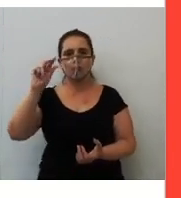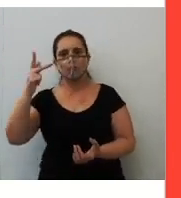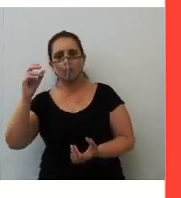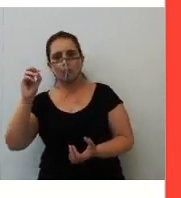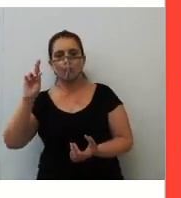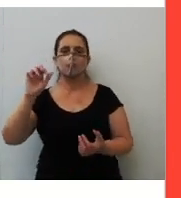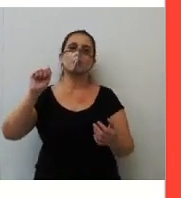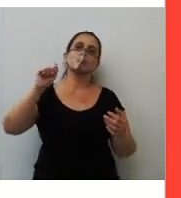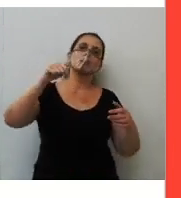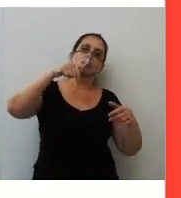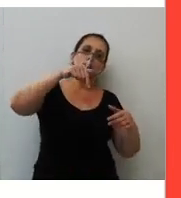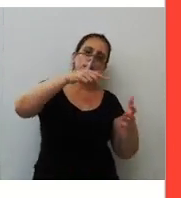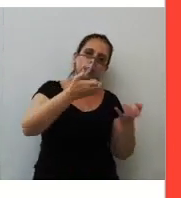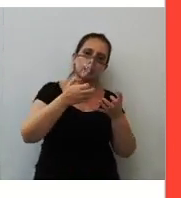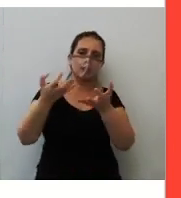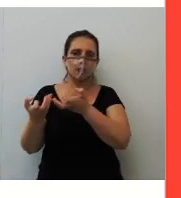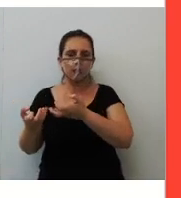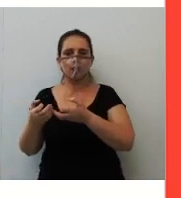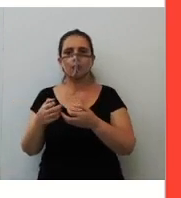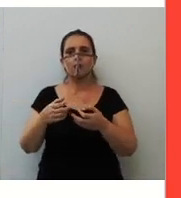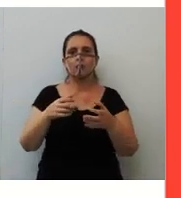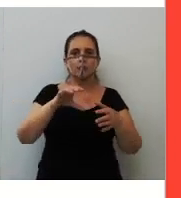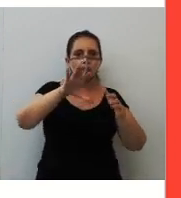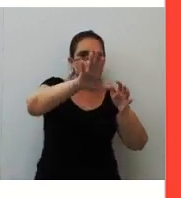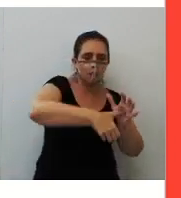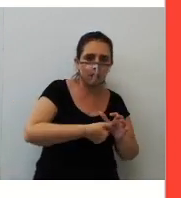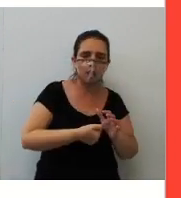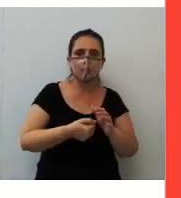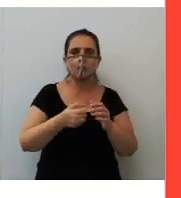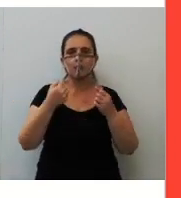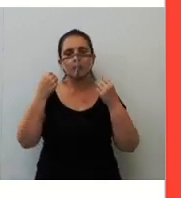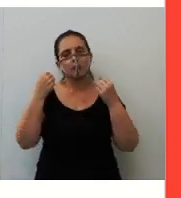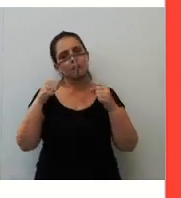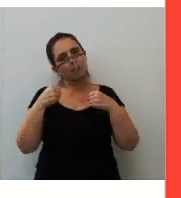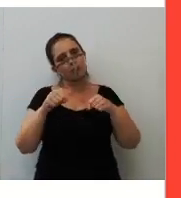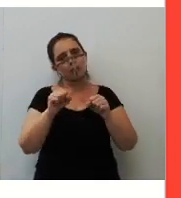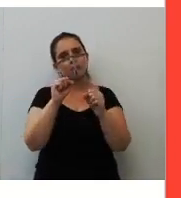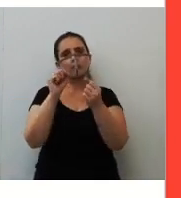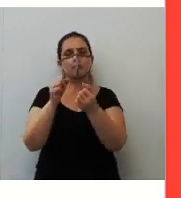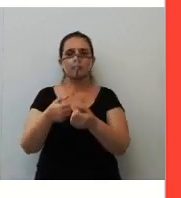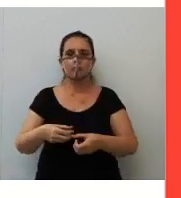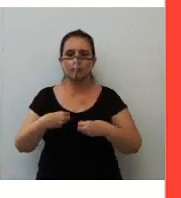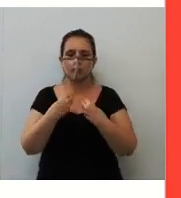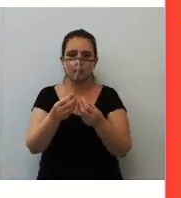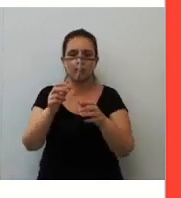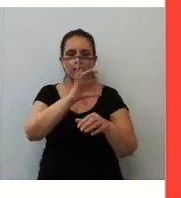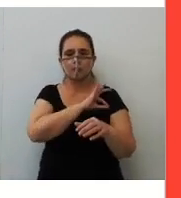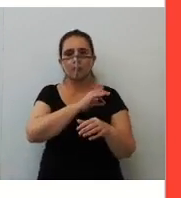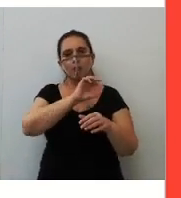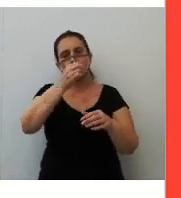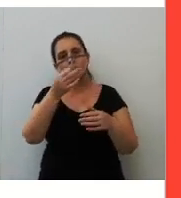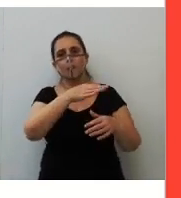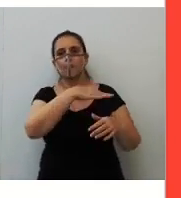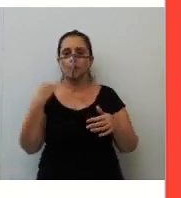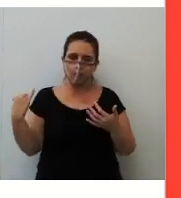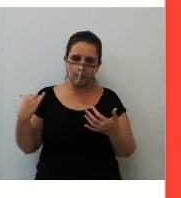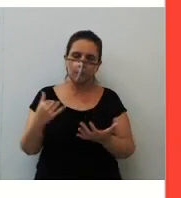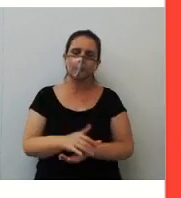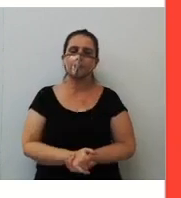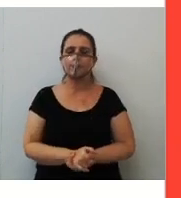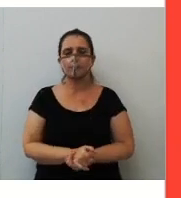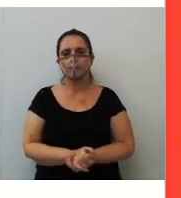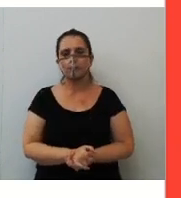quer. Olha só. Os sequestradores deviam render-se ou seriam mortos. Ou uma coisa ou outra.